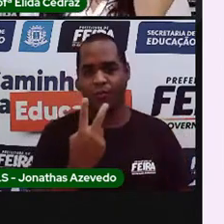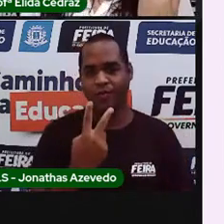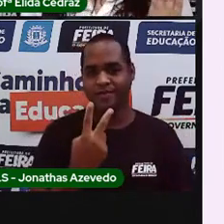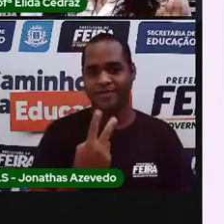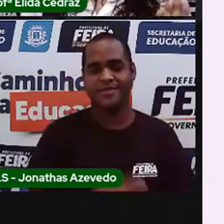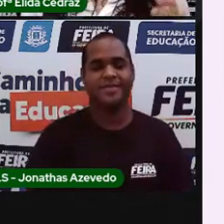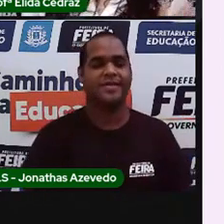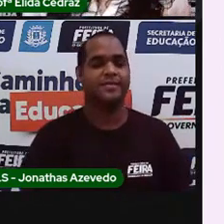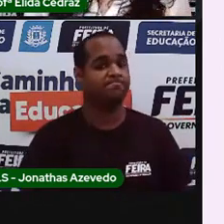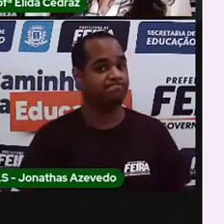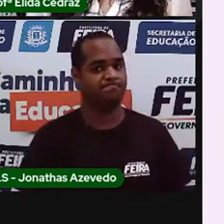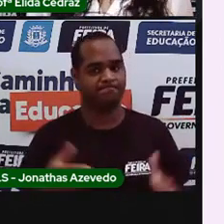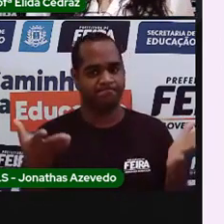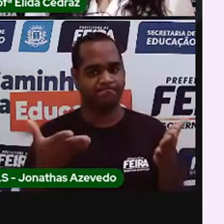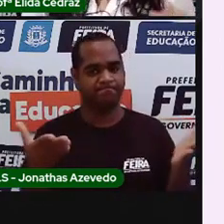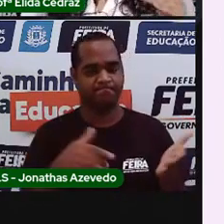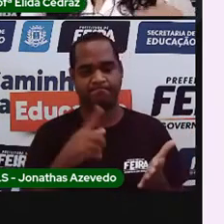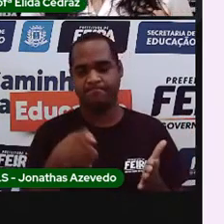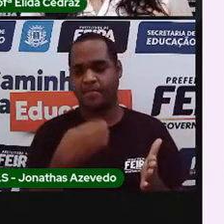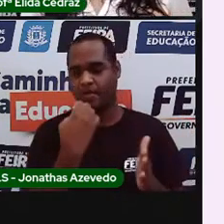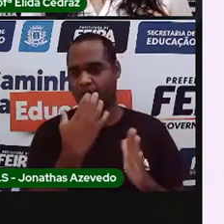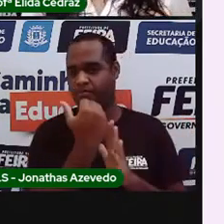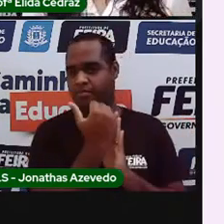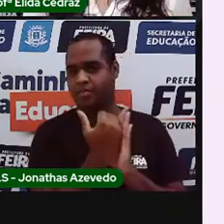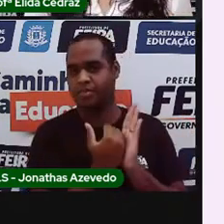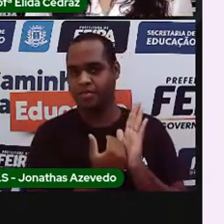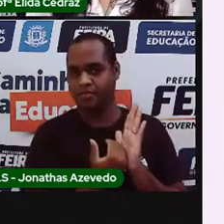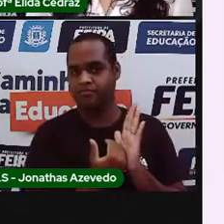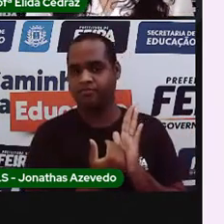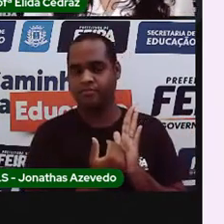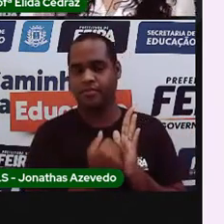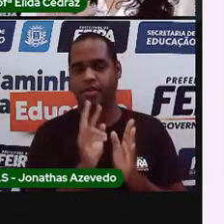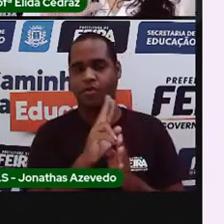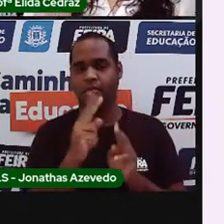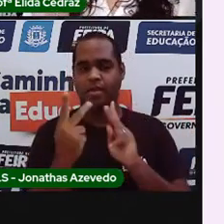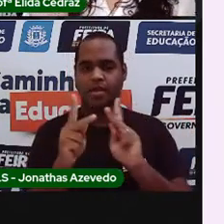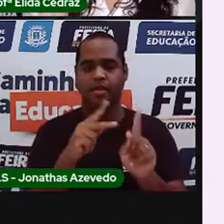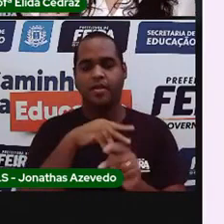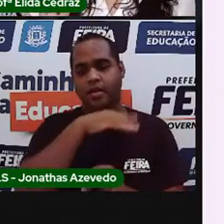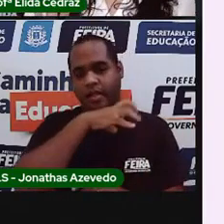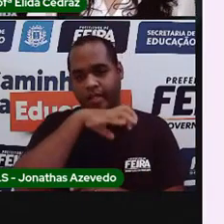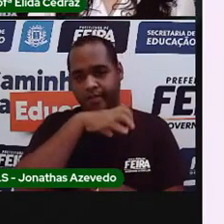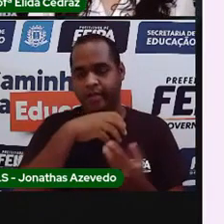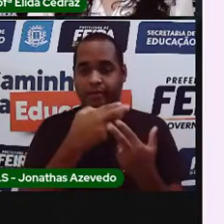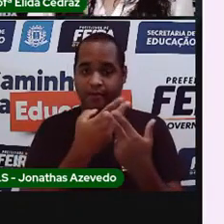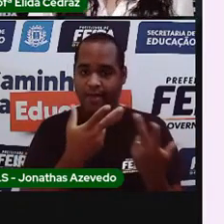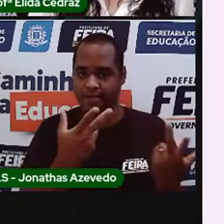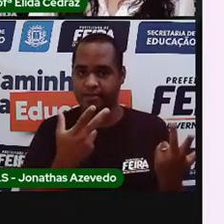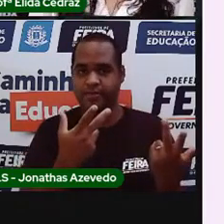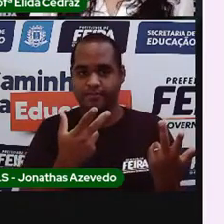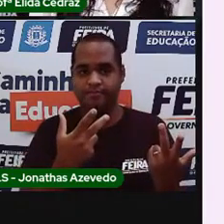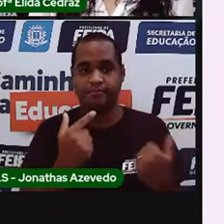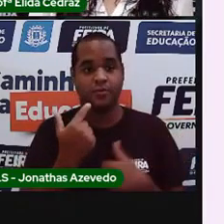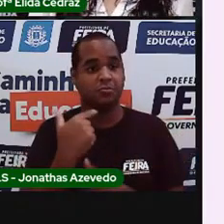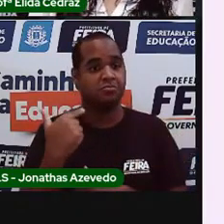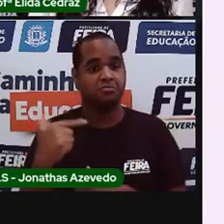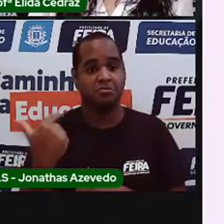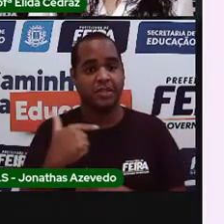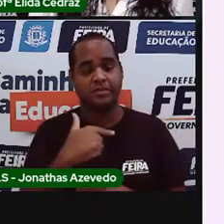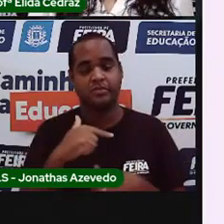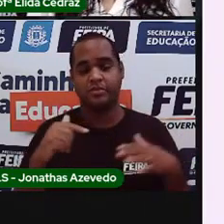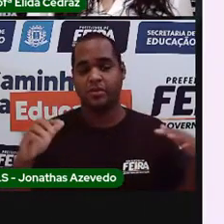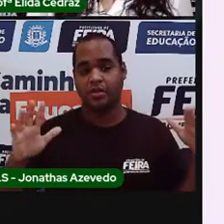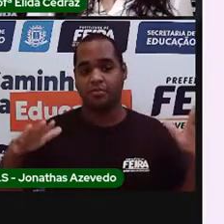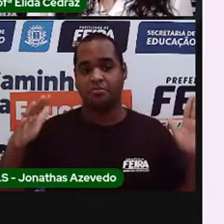E agora, nós vamos listar também o nome de cinco animais que não têm asas.